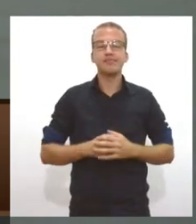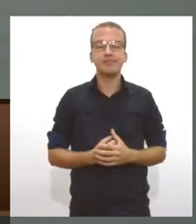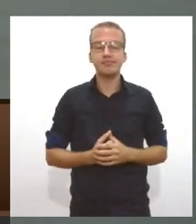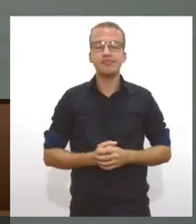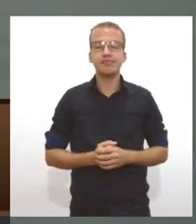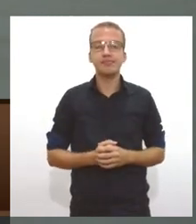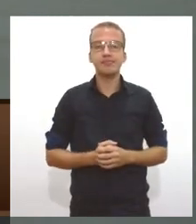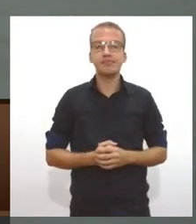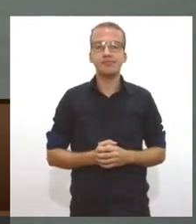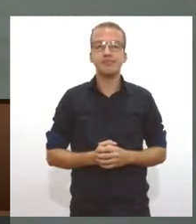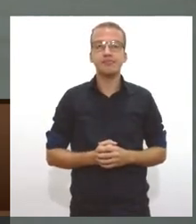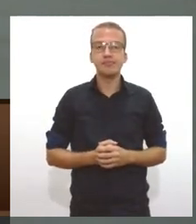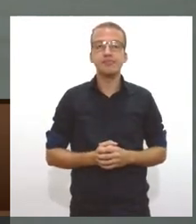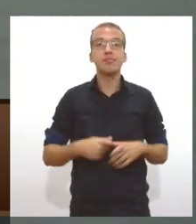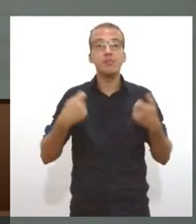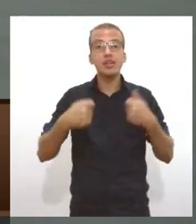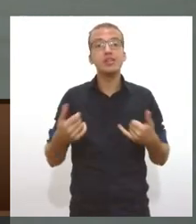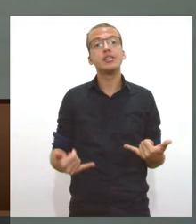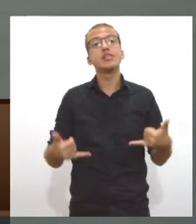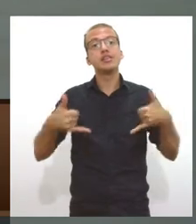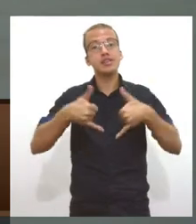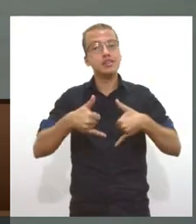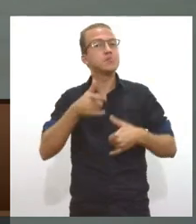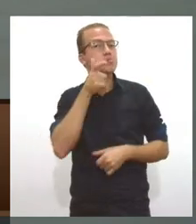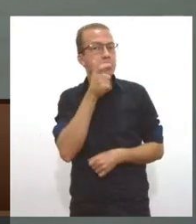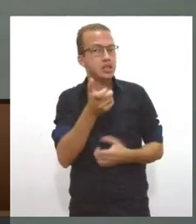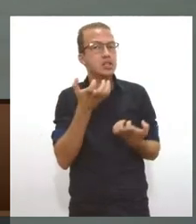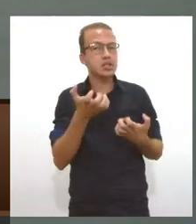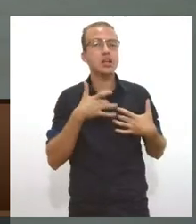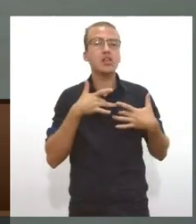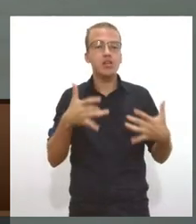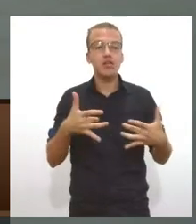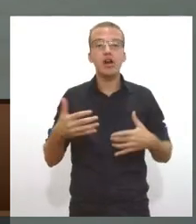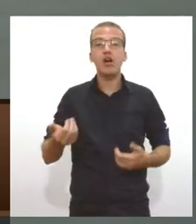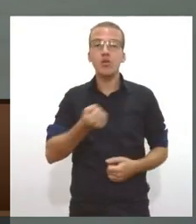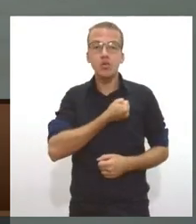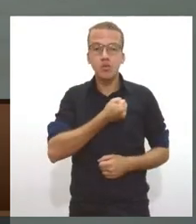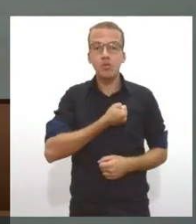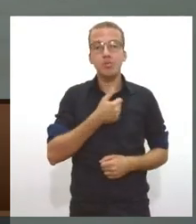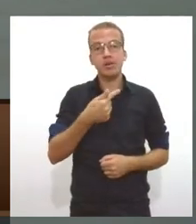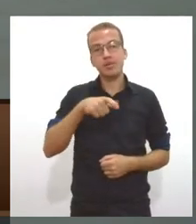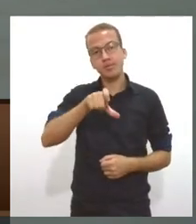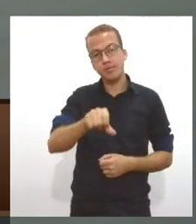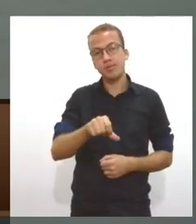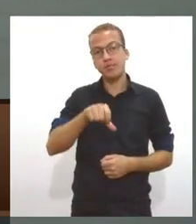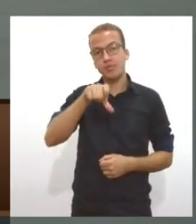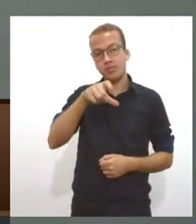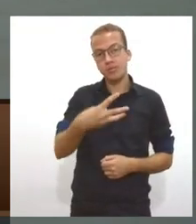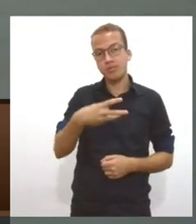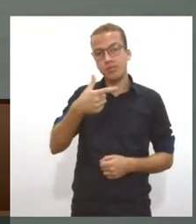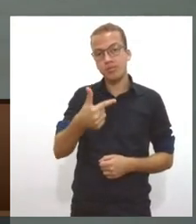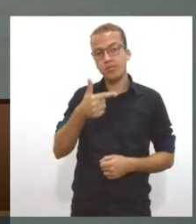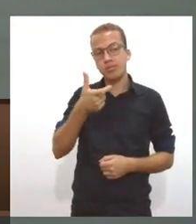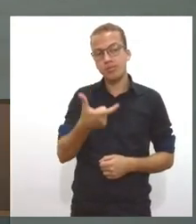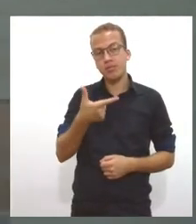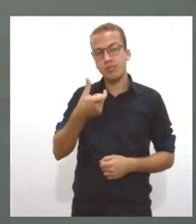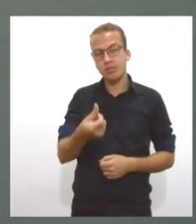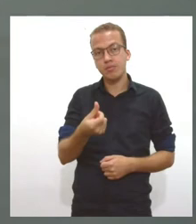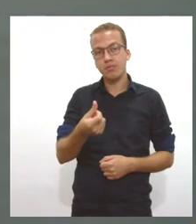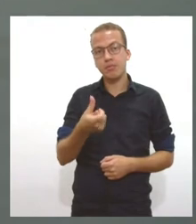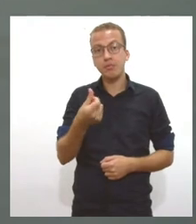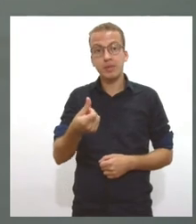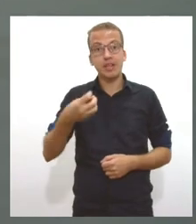doações devem entrar em contato com o Banco de Leite pelo telefone 79-3226-6301,